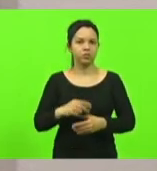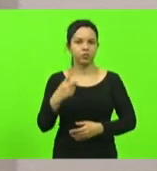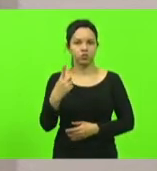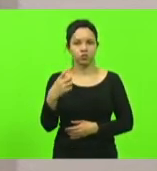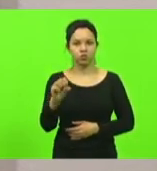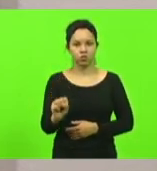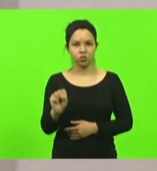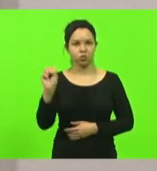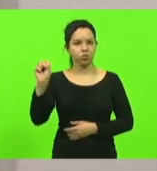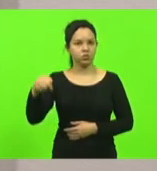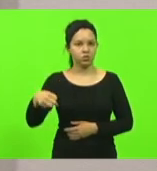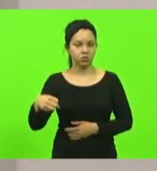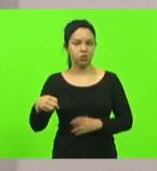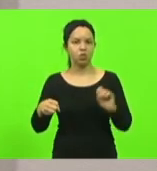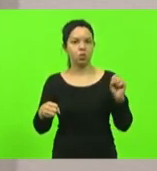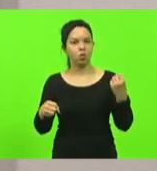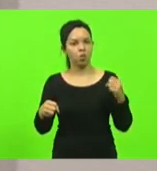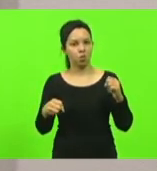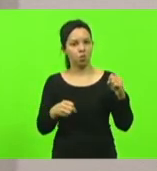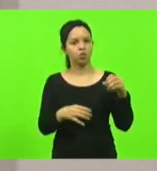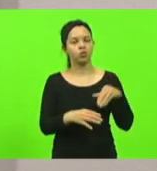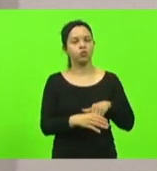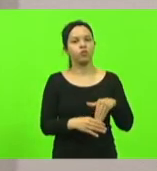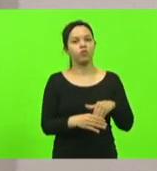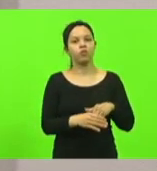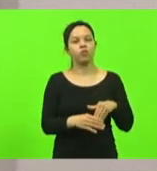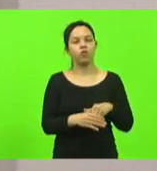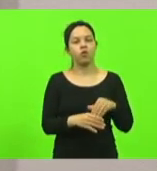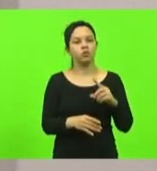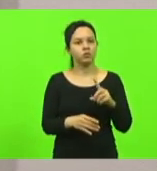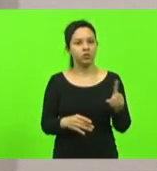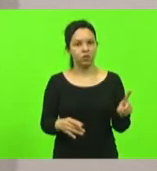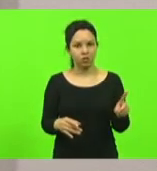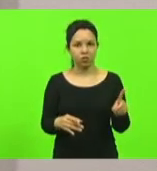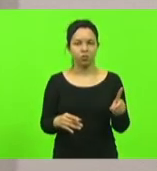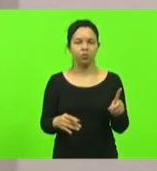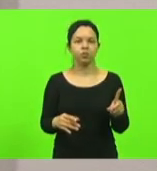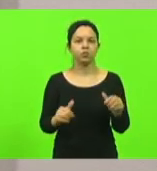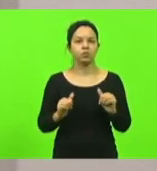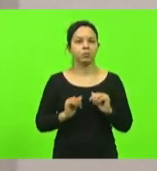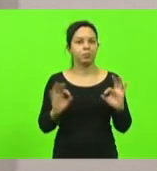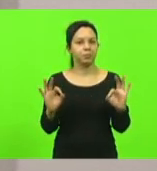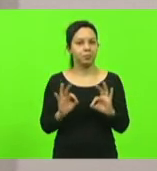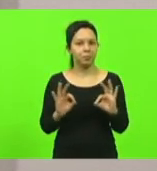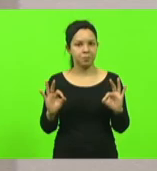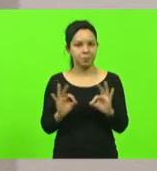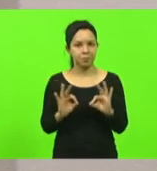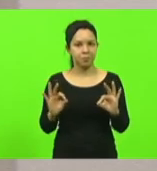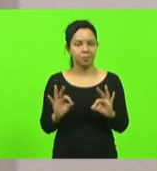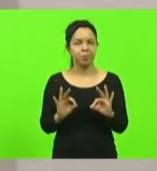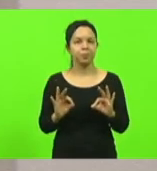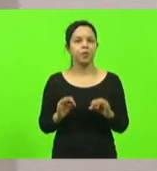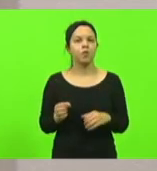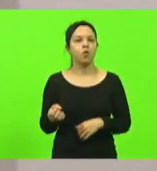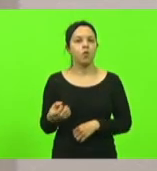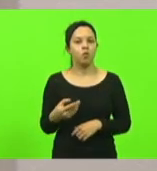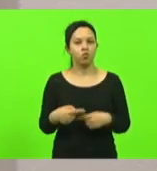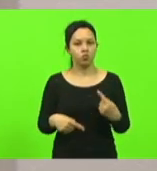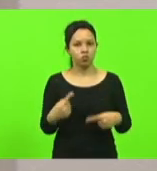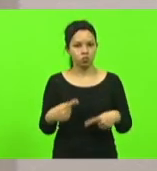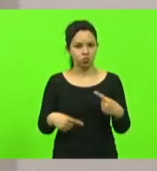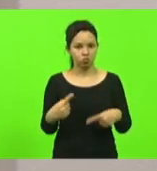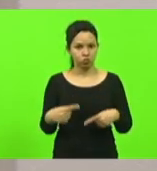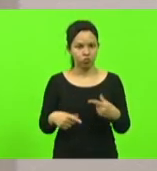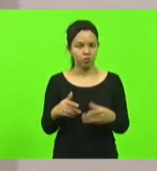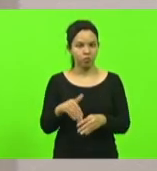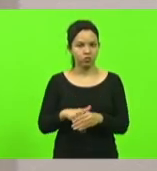votos sim, 8 votos não e nenhuma abstenção. Em nova votação, após ser discutido pelos Srs. Deputados, Srs. Lima